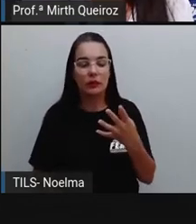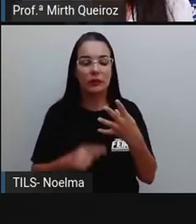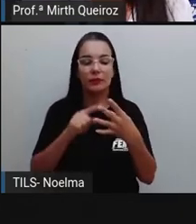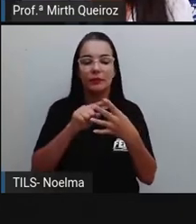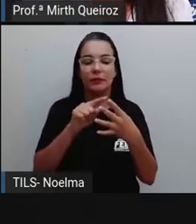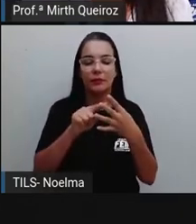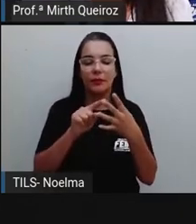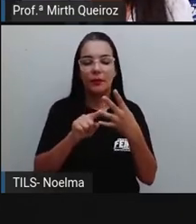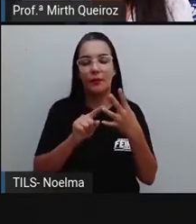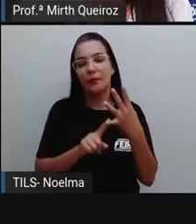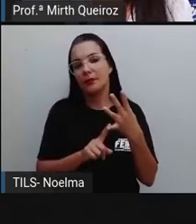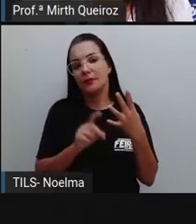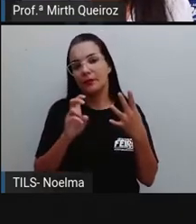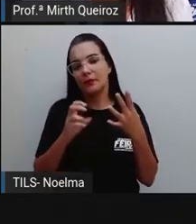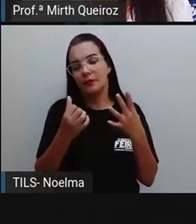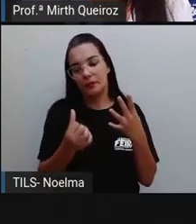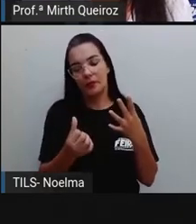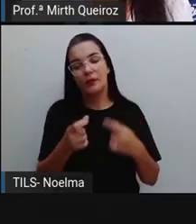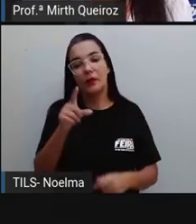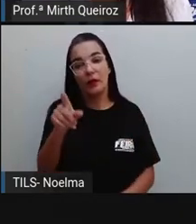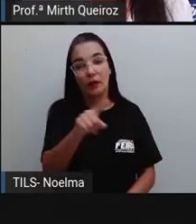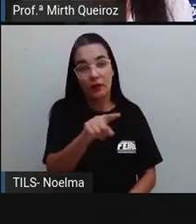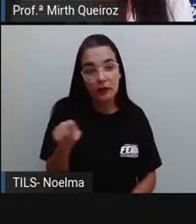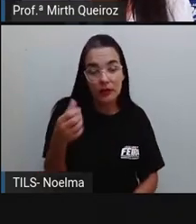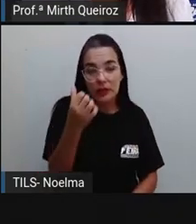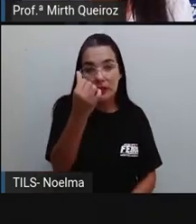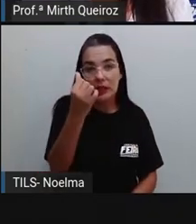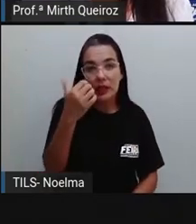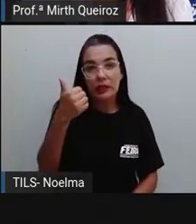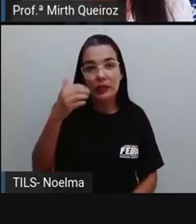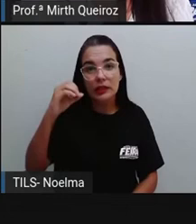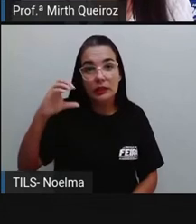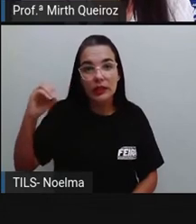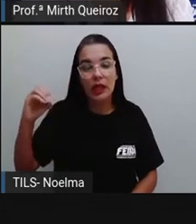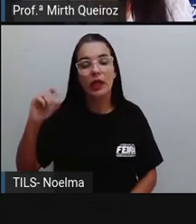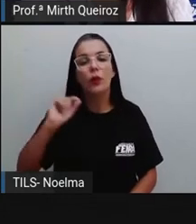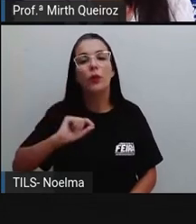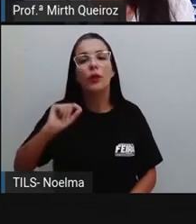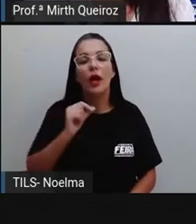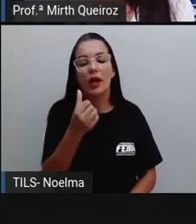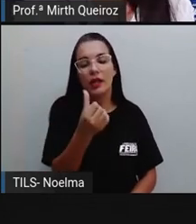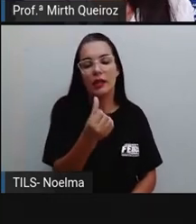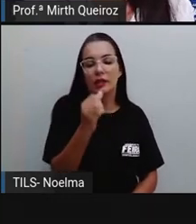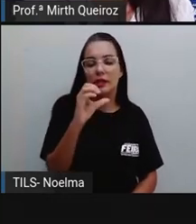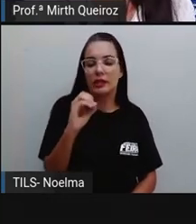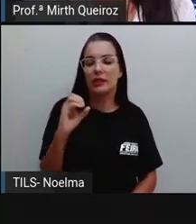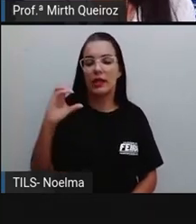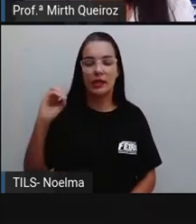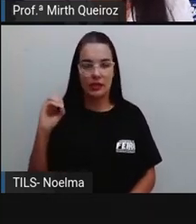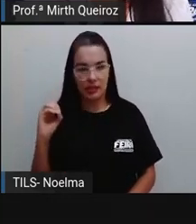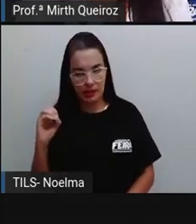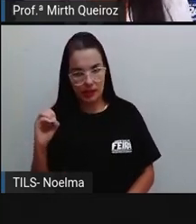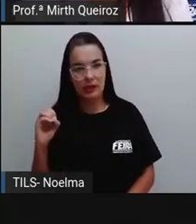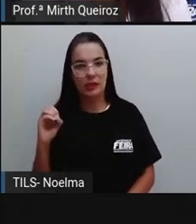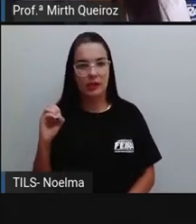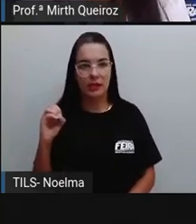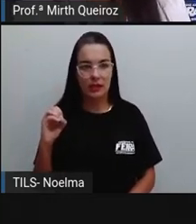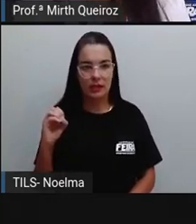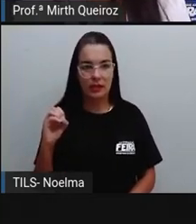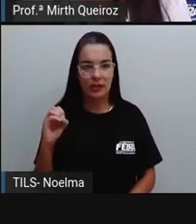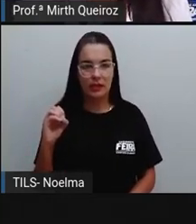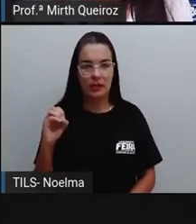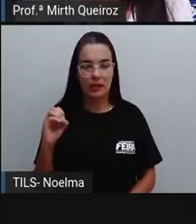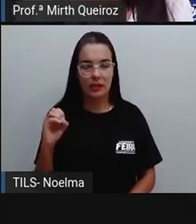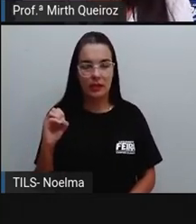Uma, duas, três, quatro, cinco, seis. Seis centenas. Seis equivale. Então, centenas. Seis vezes